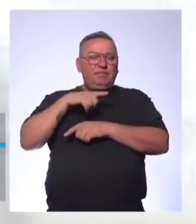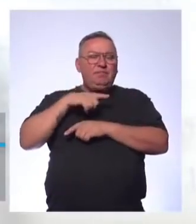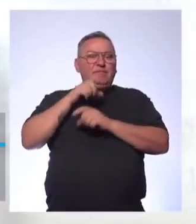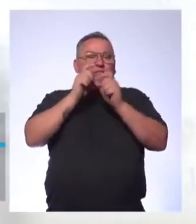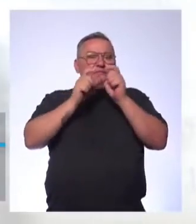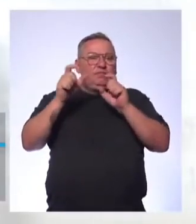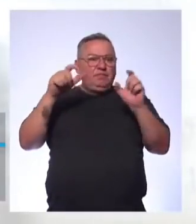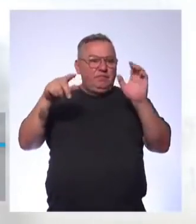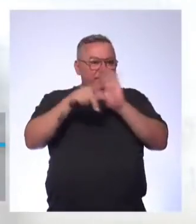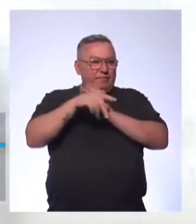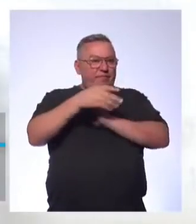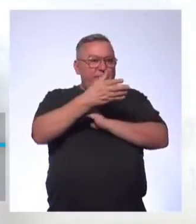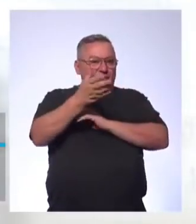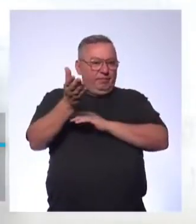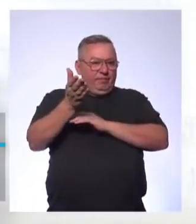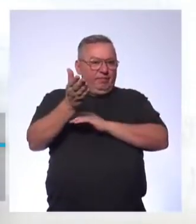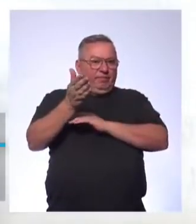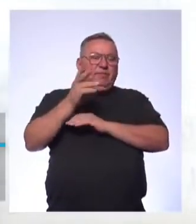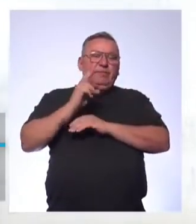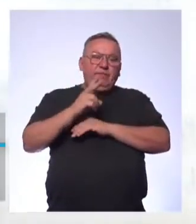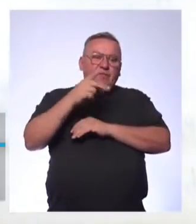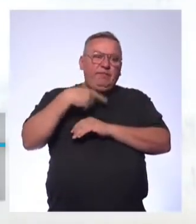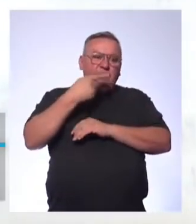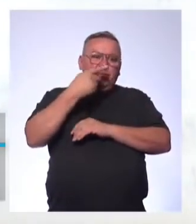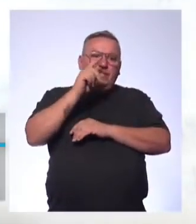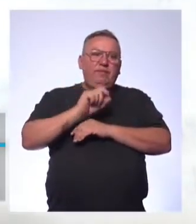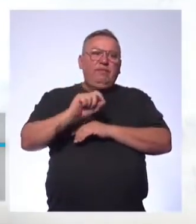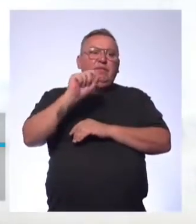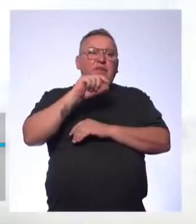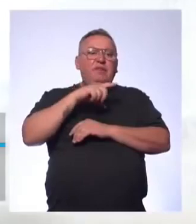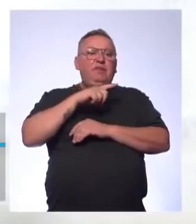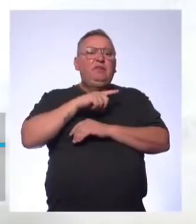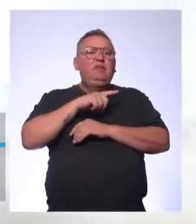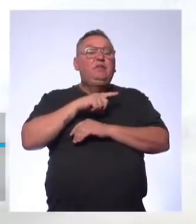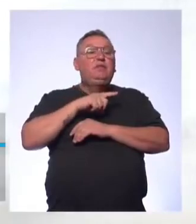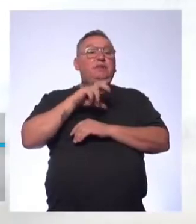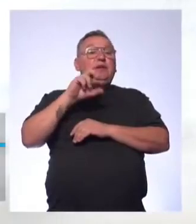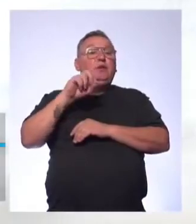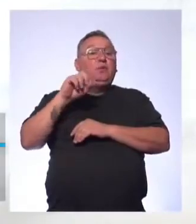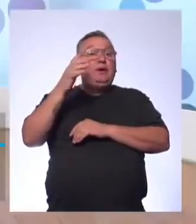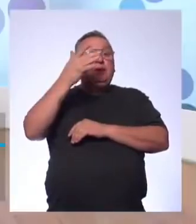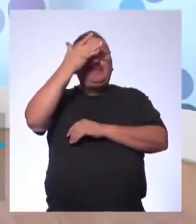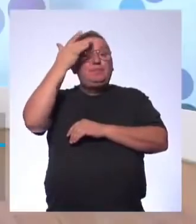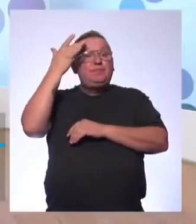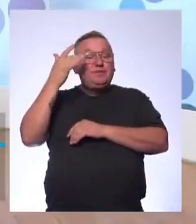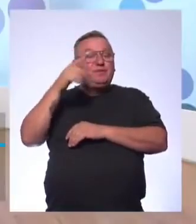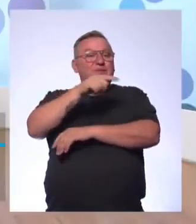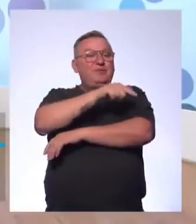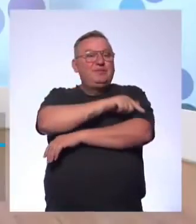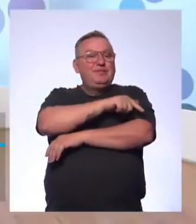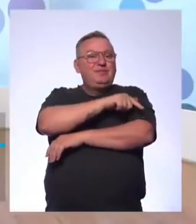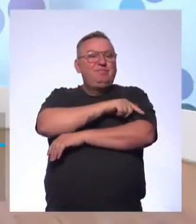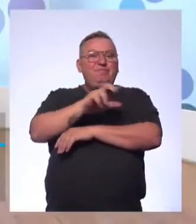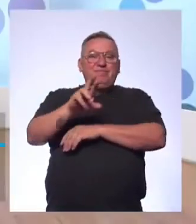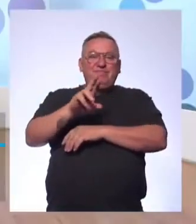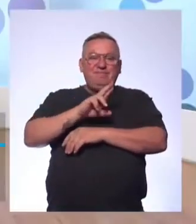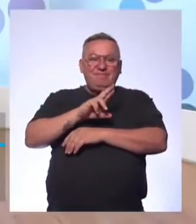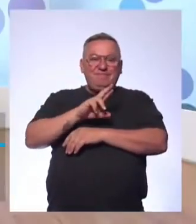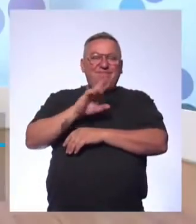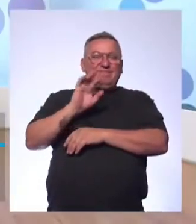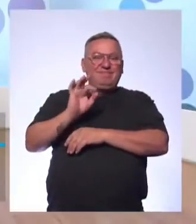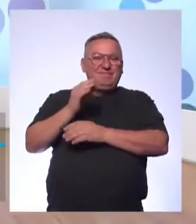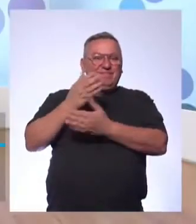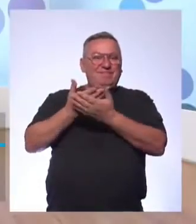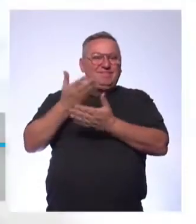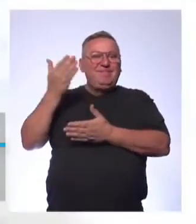vocabulário de vocês, tá? Eu vou sempre dando uma olhadinha lá Tinha acho que 50 pessoas do sétimo ano que responderam o game da aula